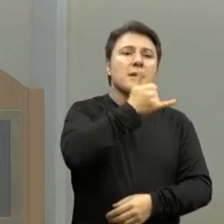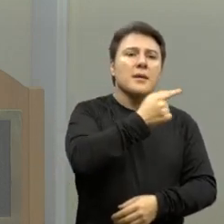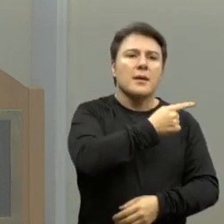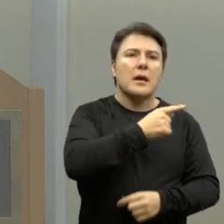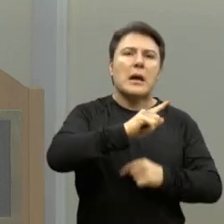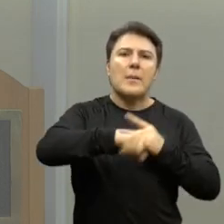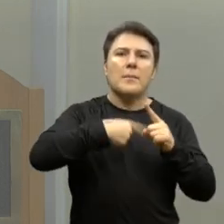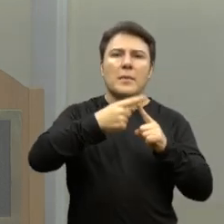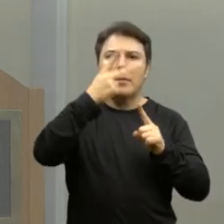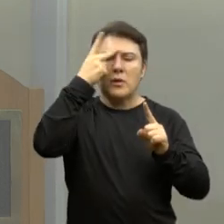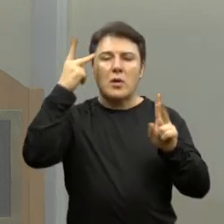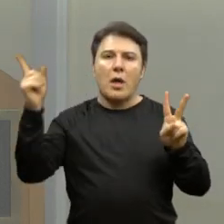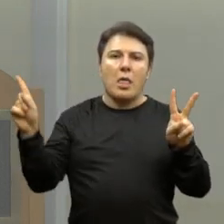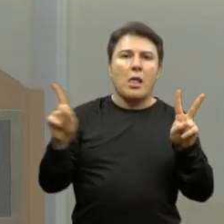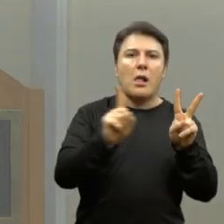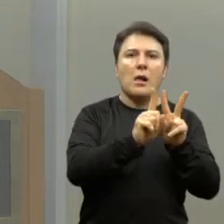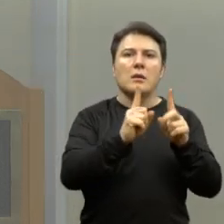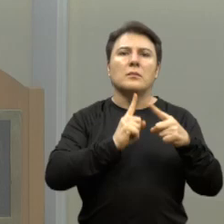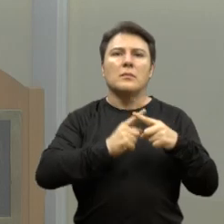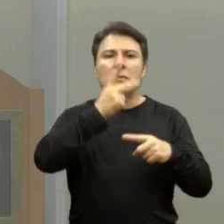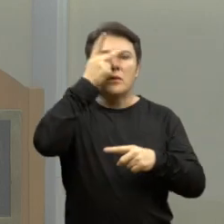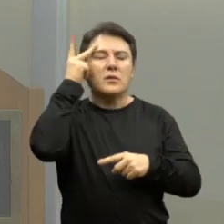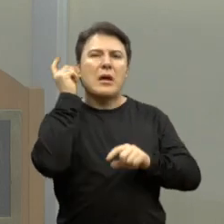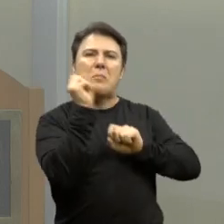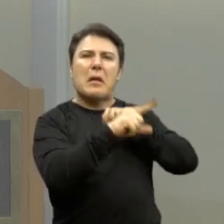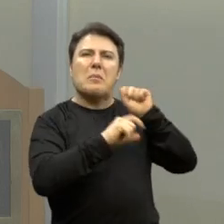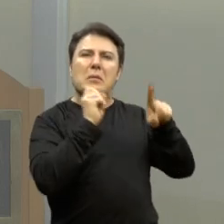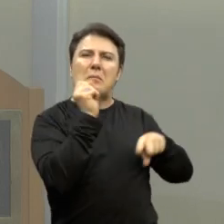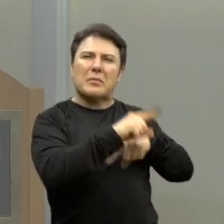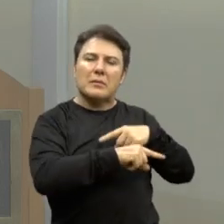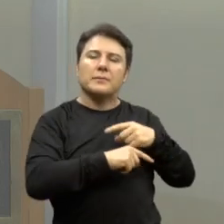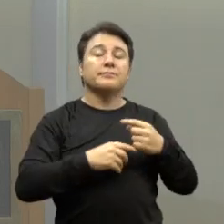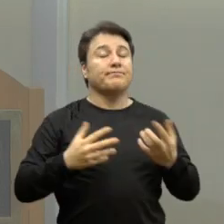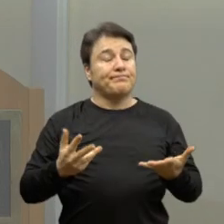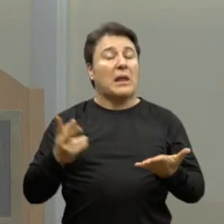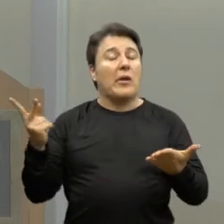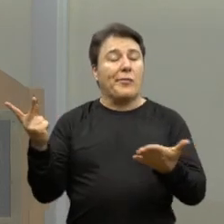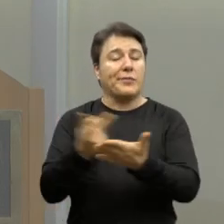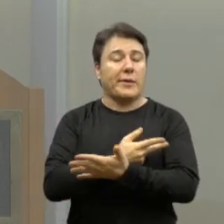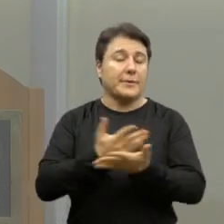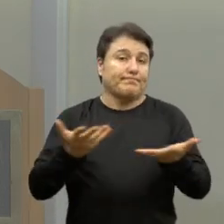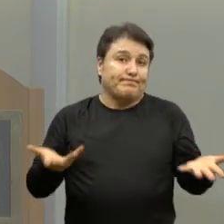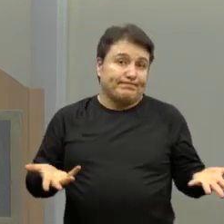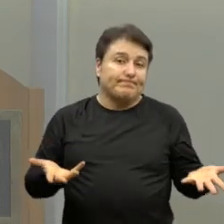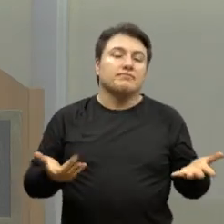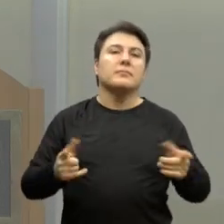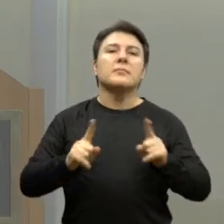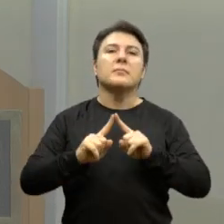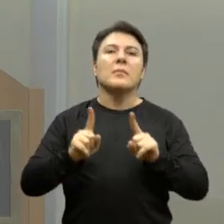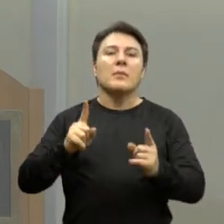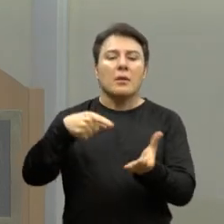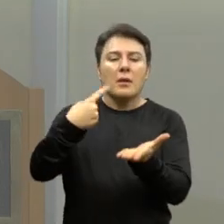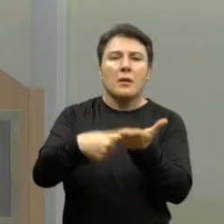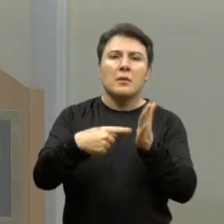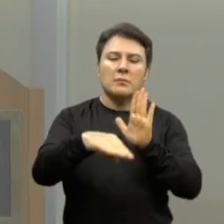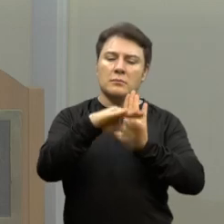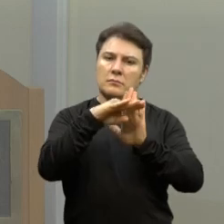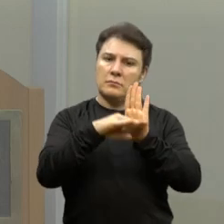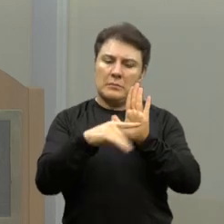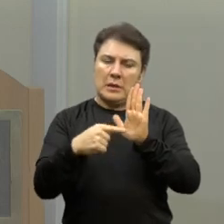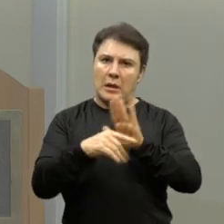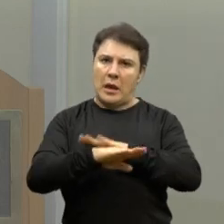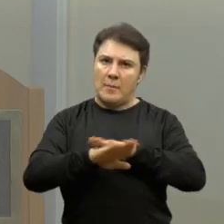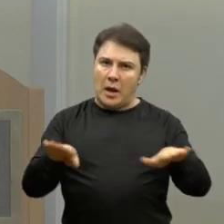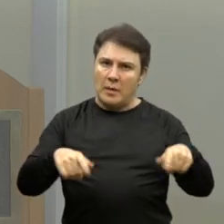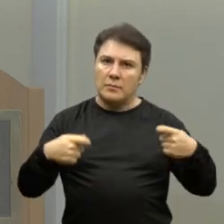mandaram mais uma pessoa, porque está sendo xingada, e está acontecendo de tudo nesses atendimentos. Então, é o agendamento que tem que